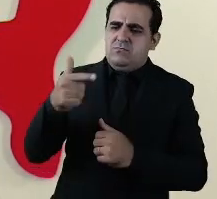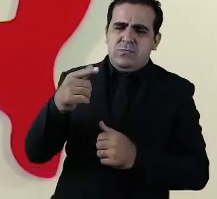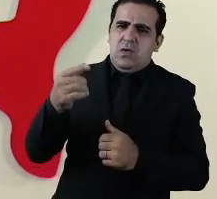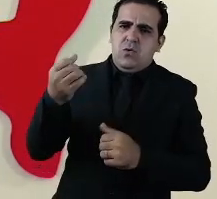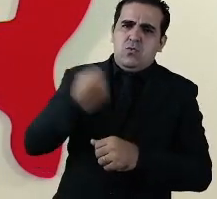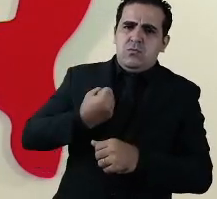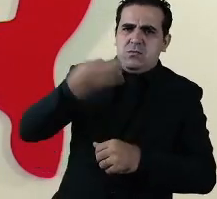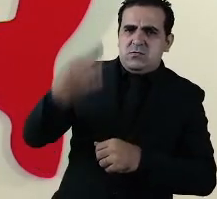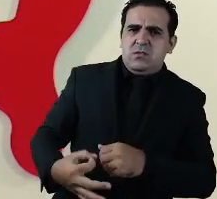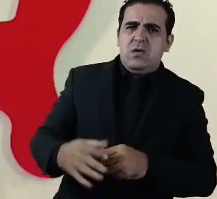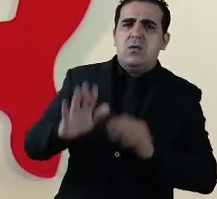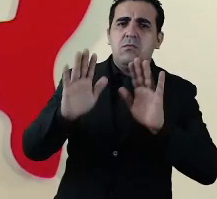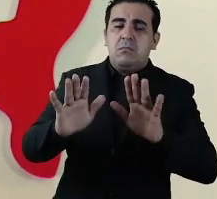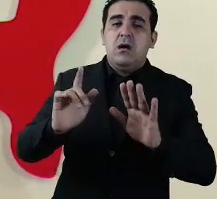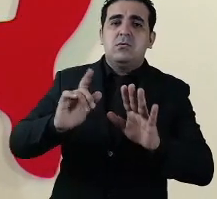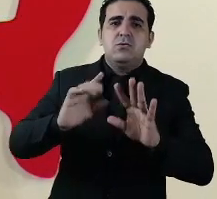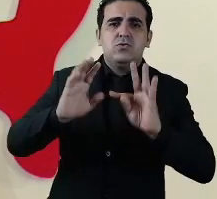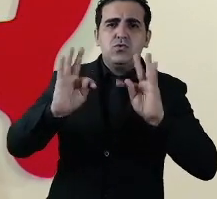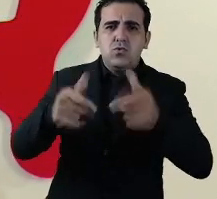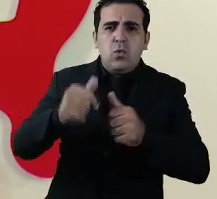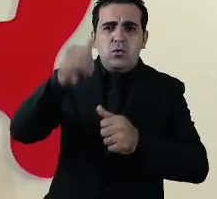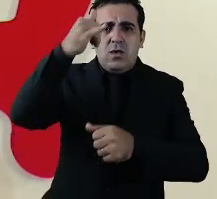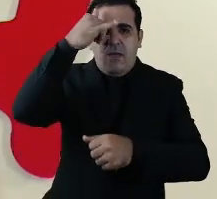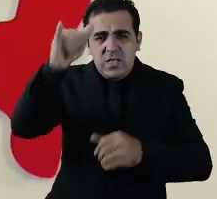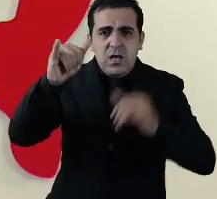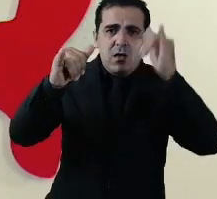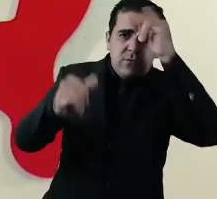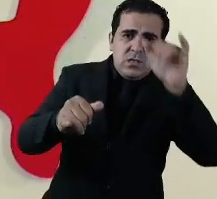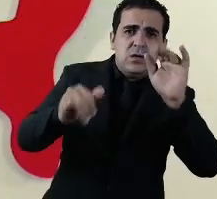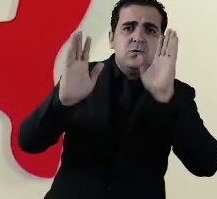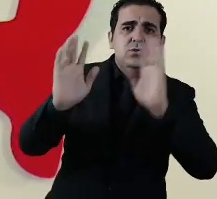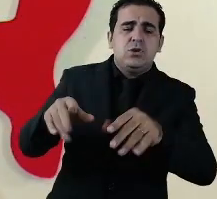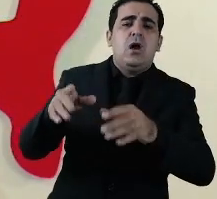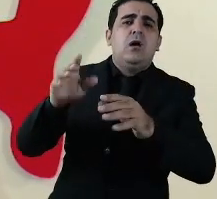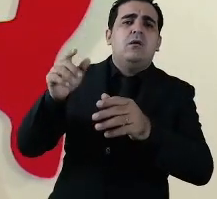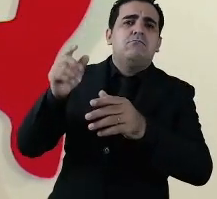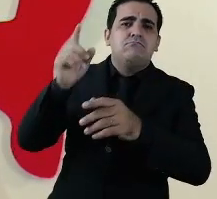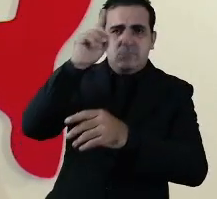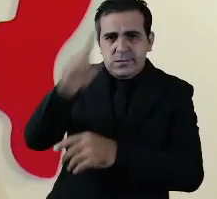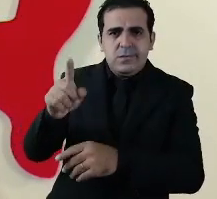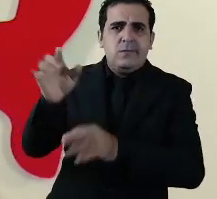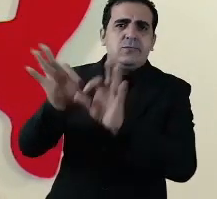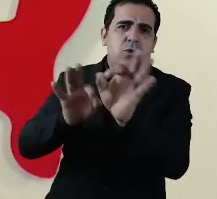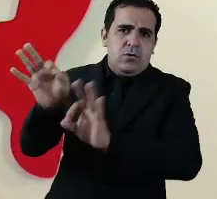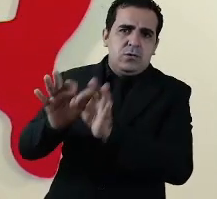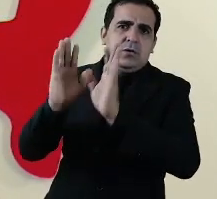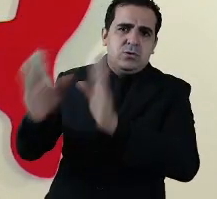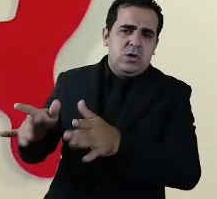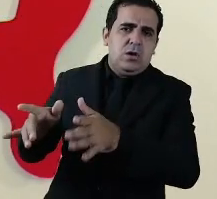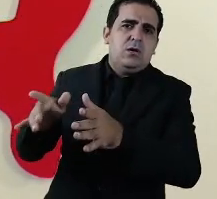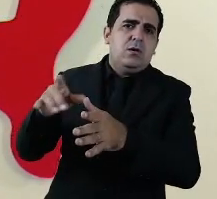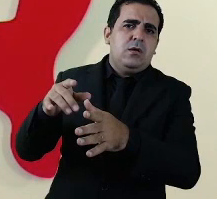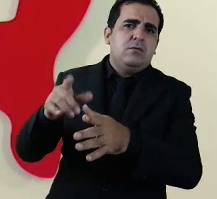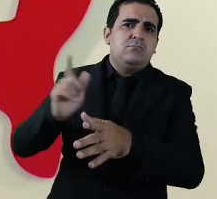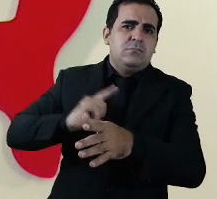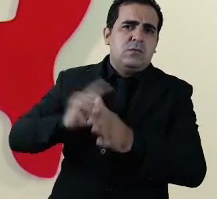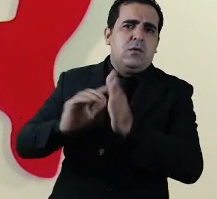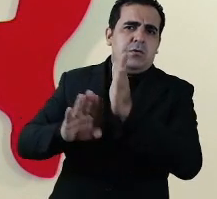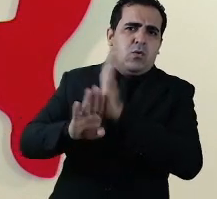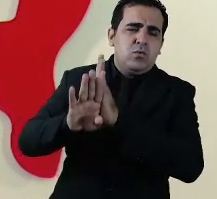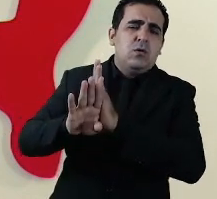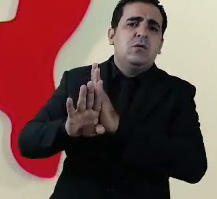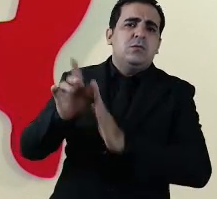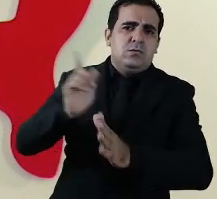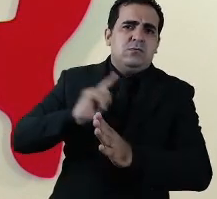medidas foram adotadas tanto é que os indicadores são bastante baixos nós tivemos lamentavelmente